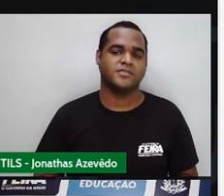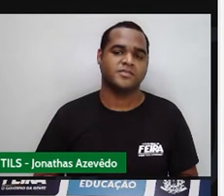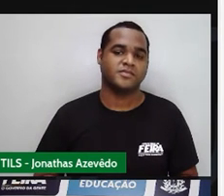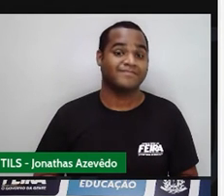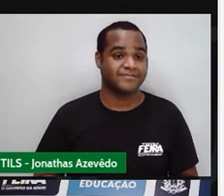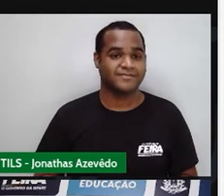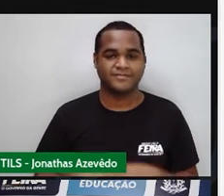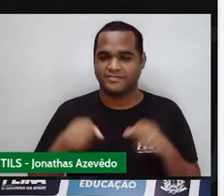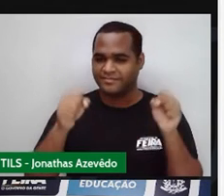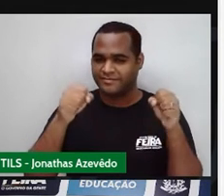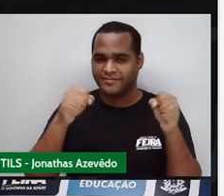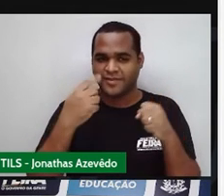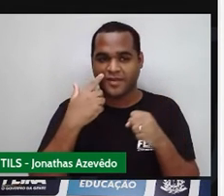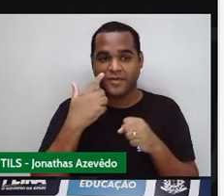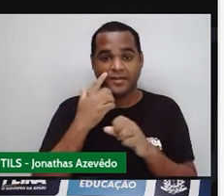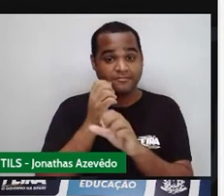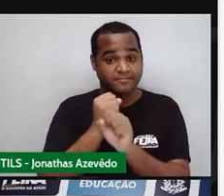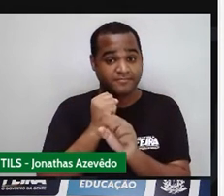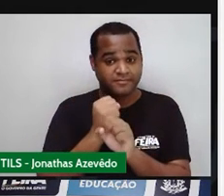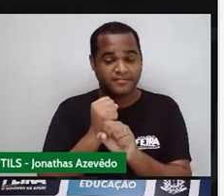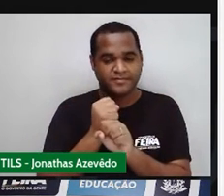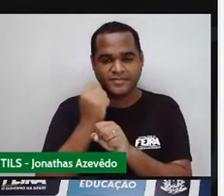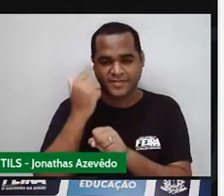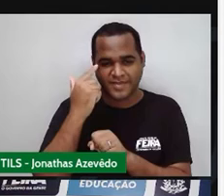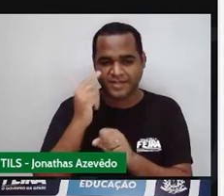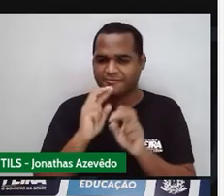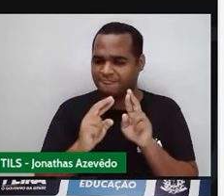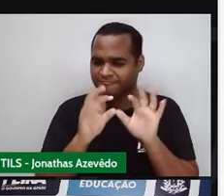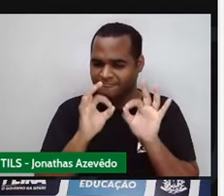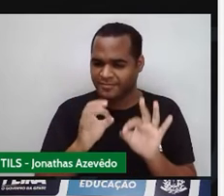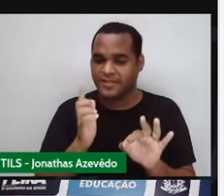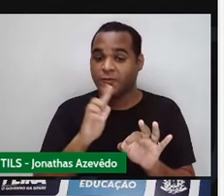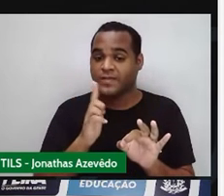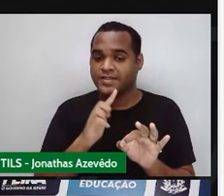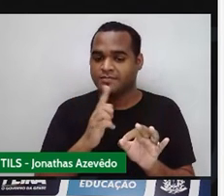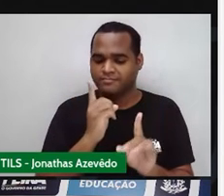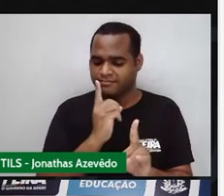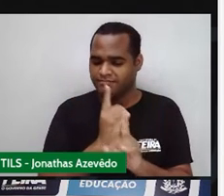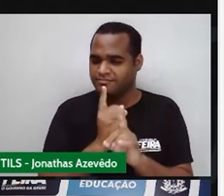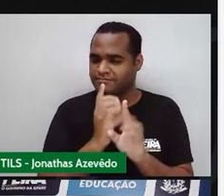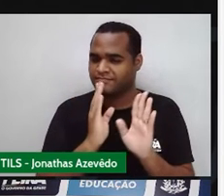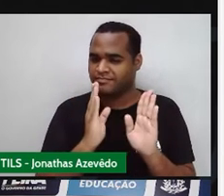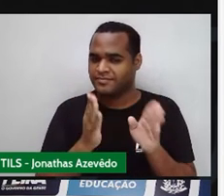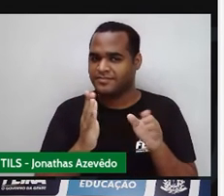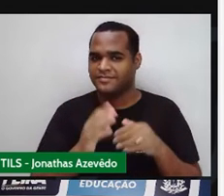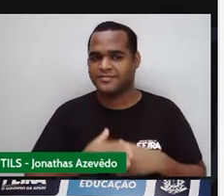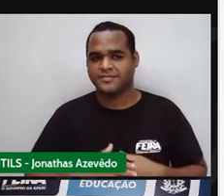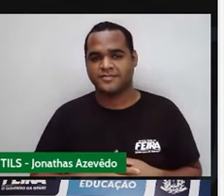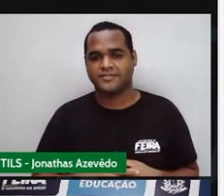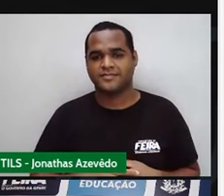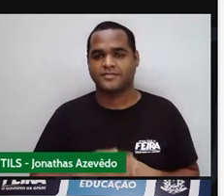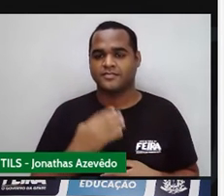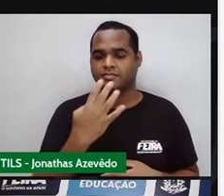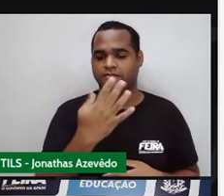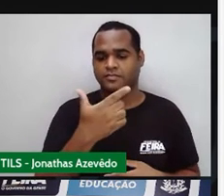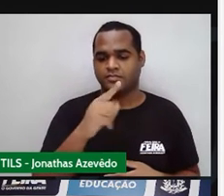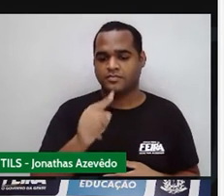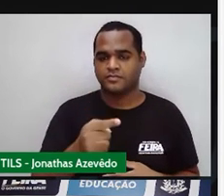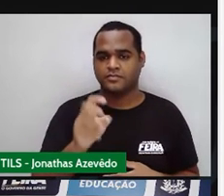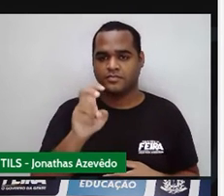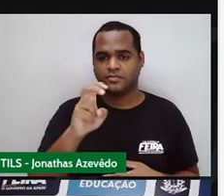Bom, então, já vamos escrever aqui o resultado. Acredito que você já chegou nesse resultado. Vai dar 42